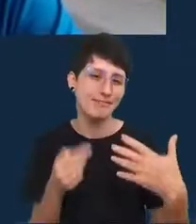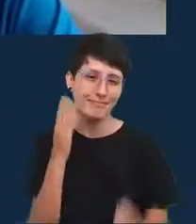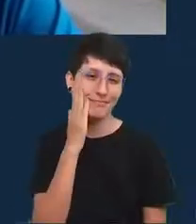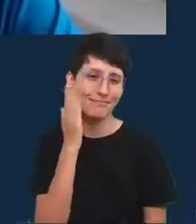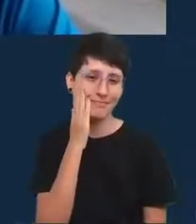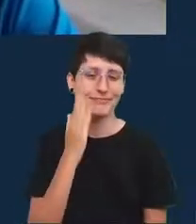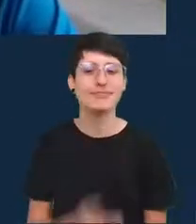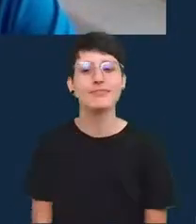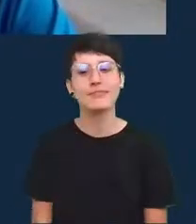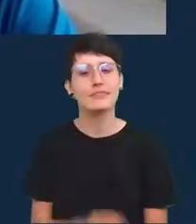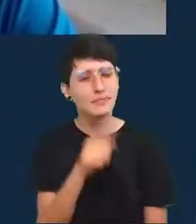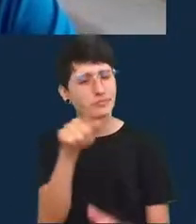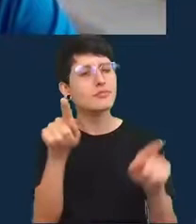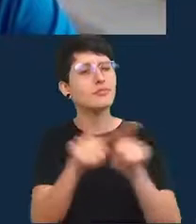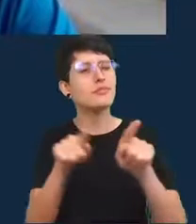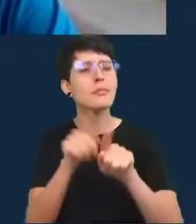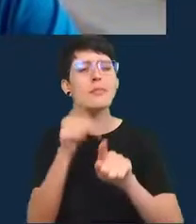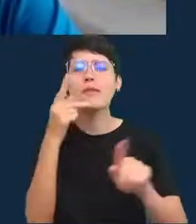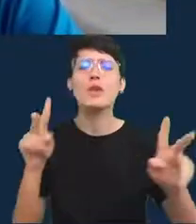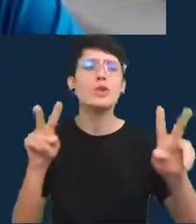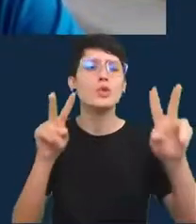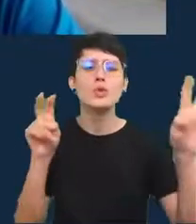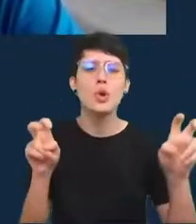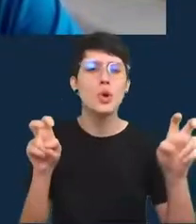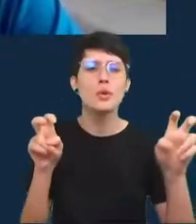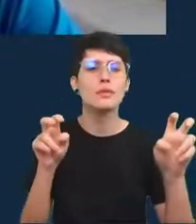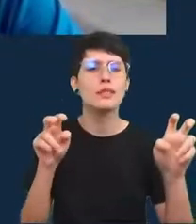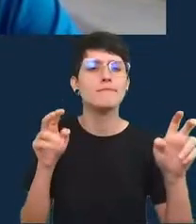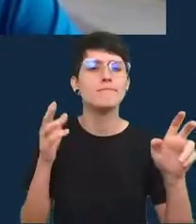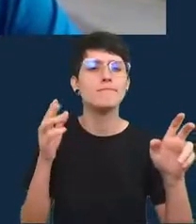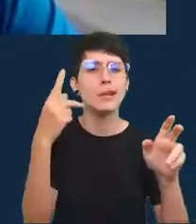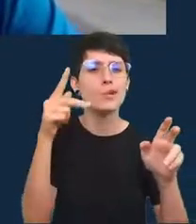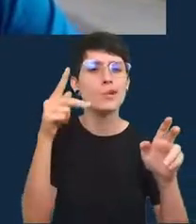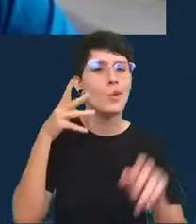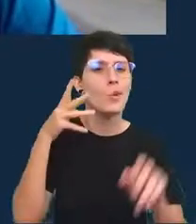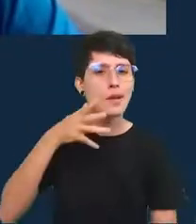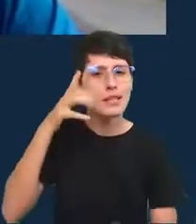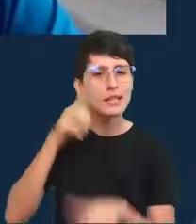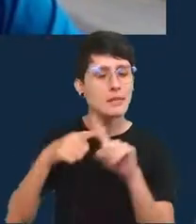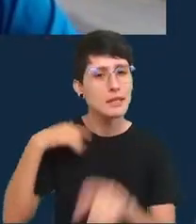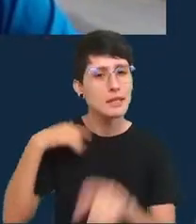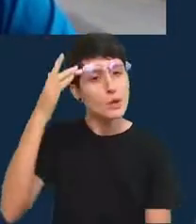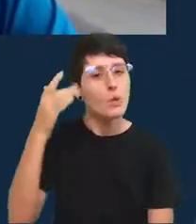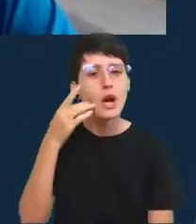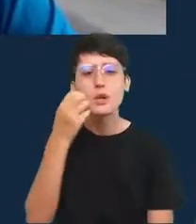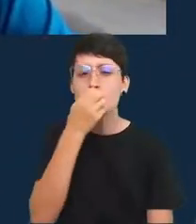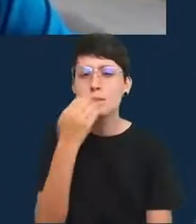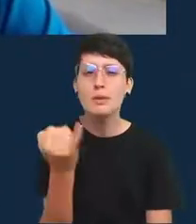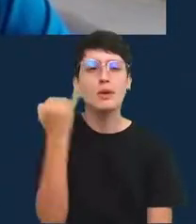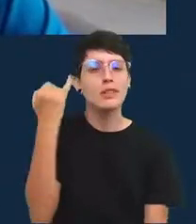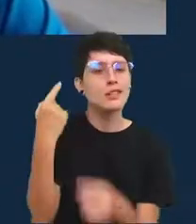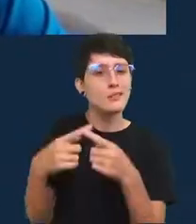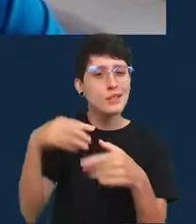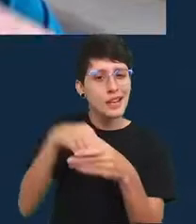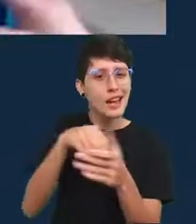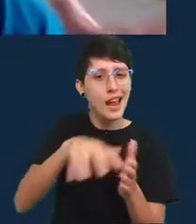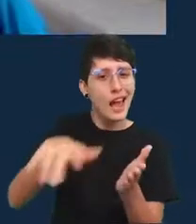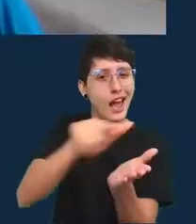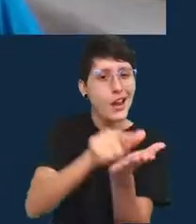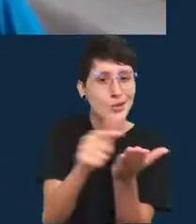você também falou um pouquinho disso na sua palestra mas eu acho que é importante porque no jornalismo nós